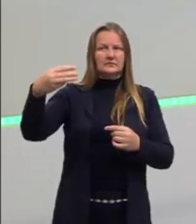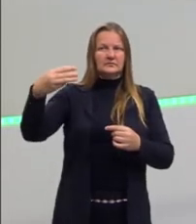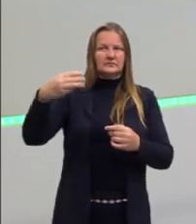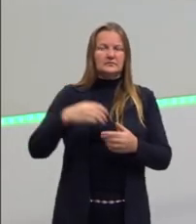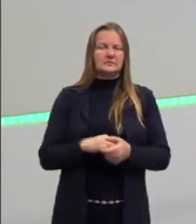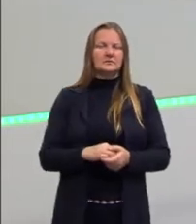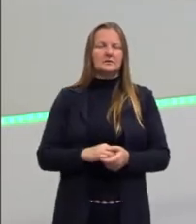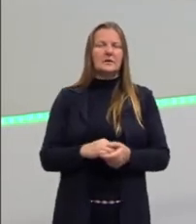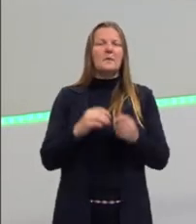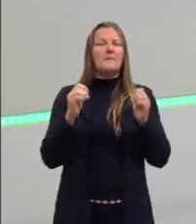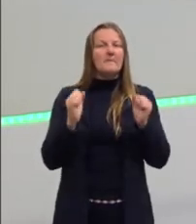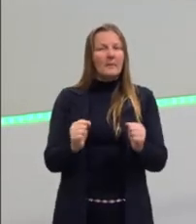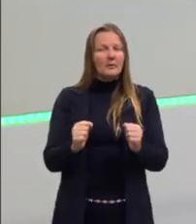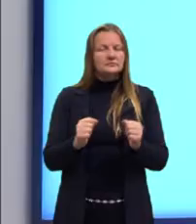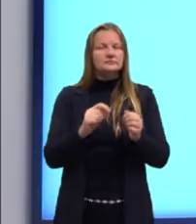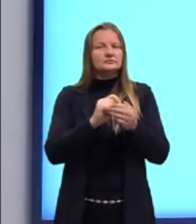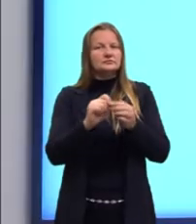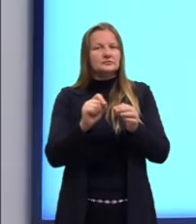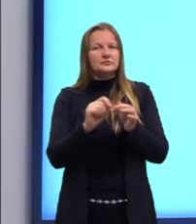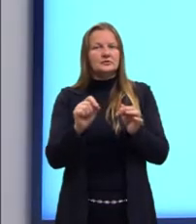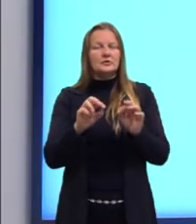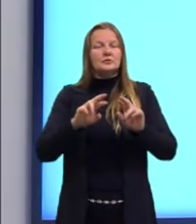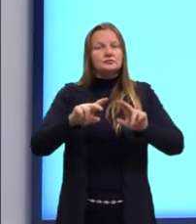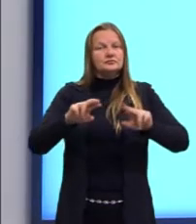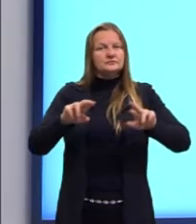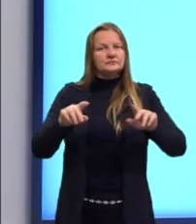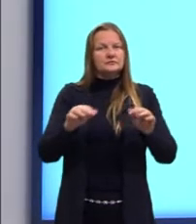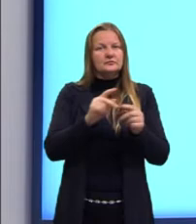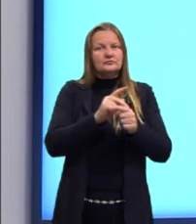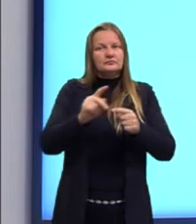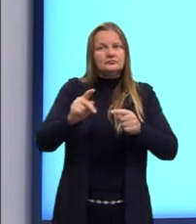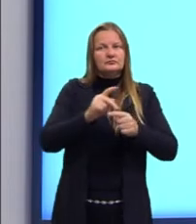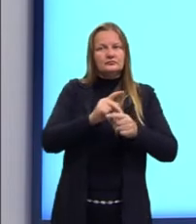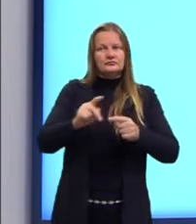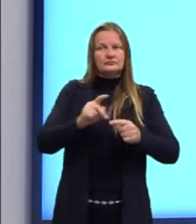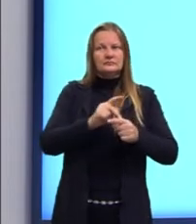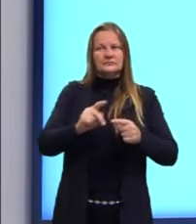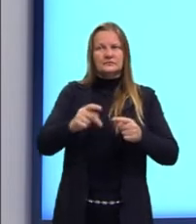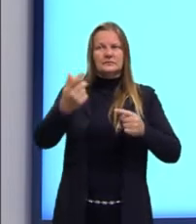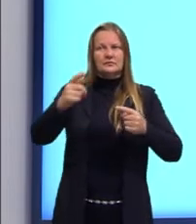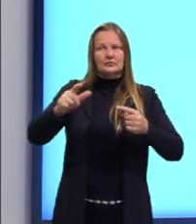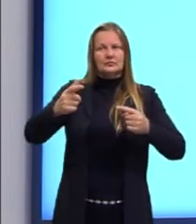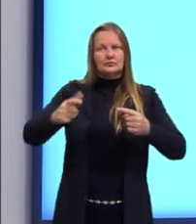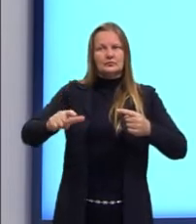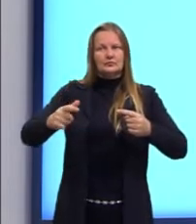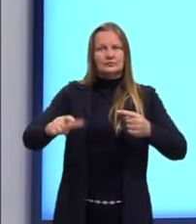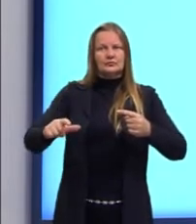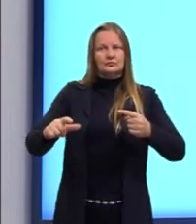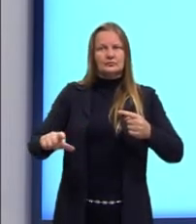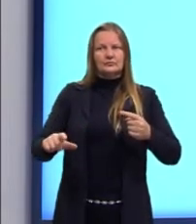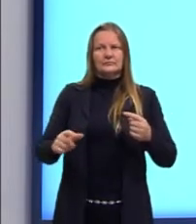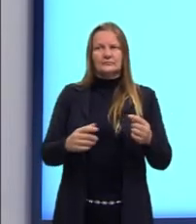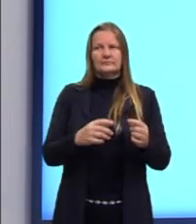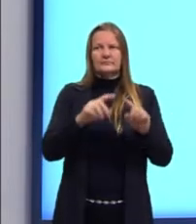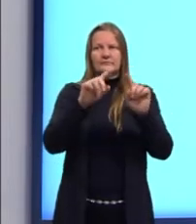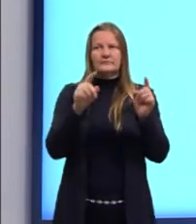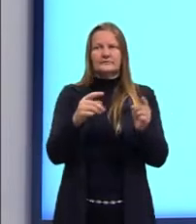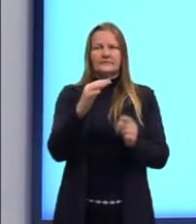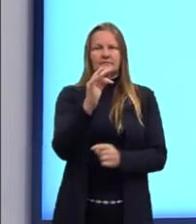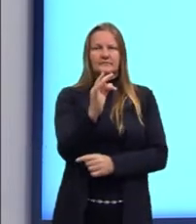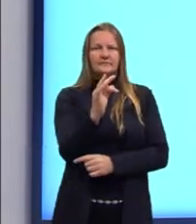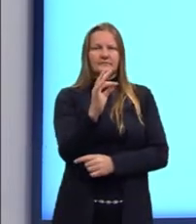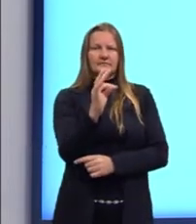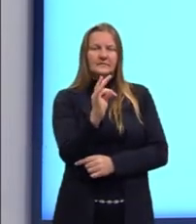Então eu posso até escrever um formato um pouco padrão, né, dessa repetição. a F de T, o meu